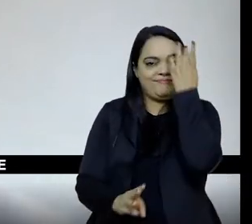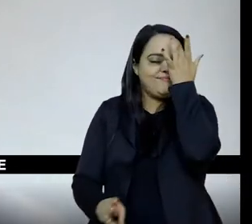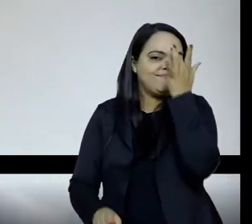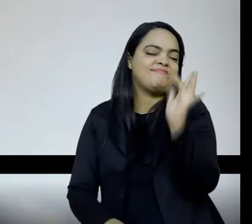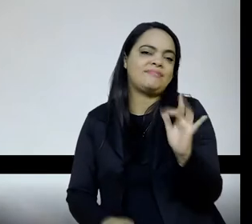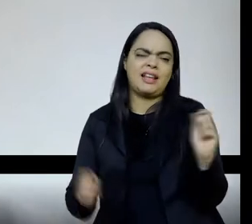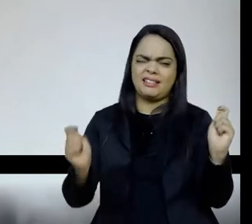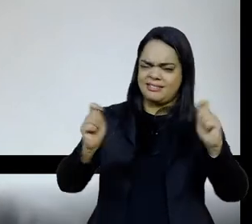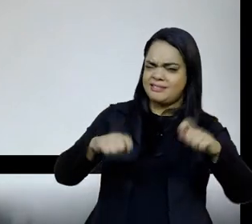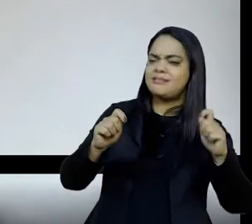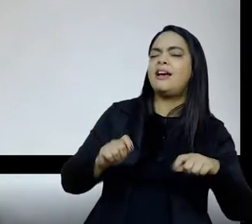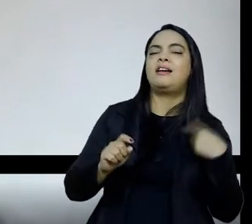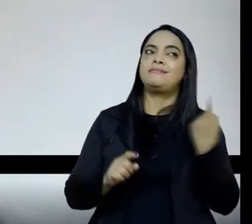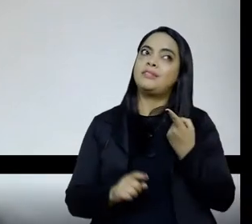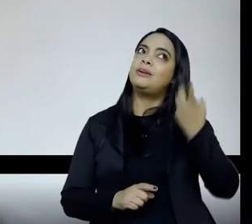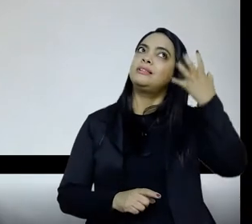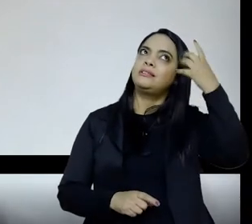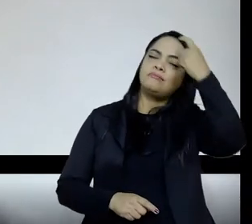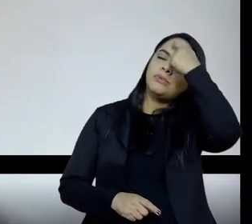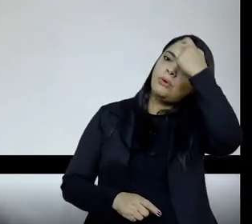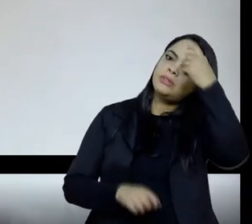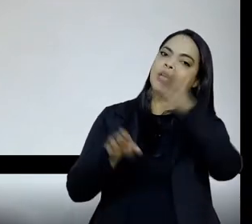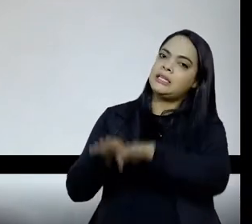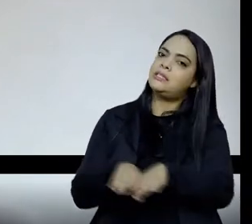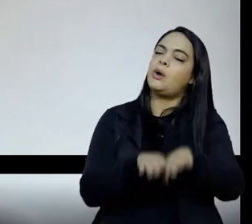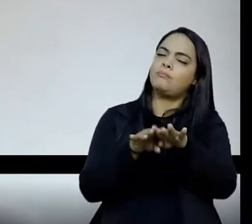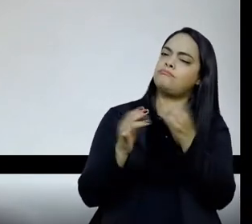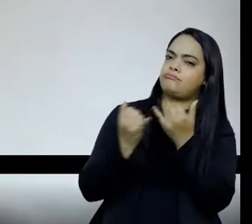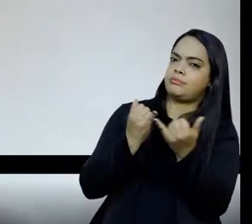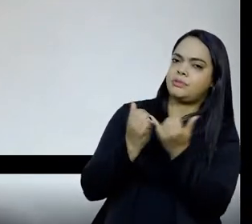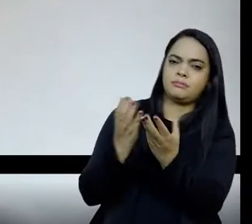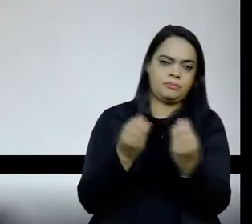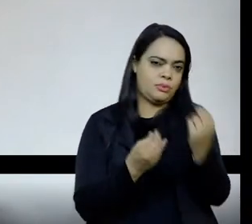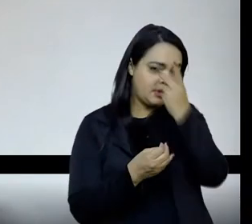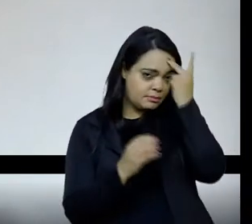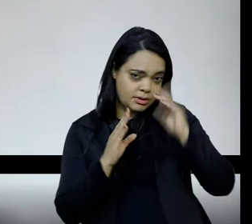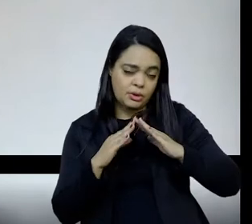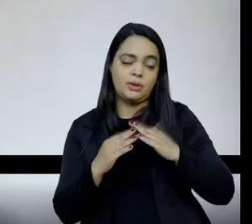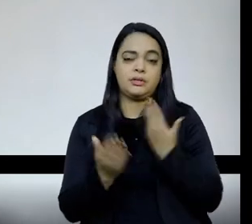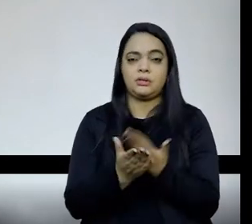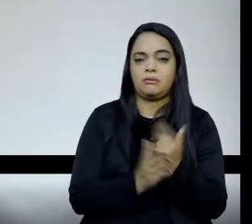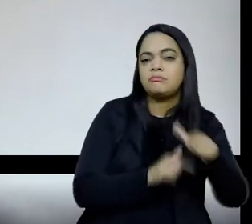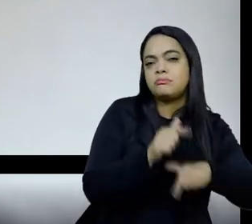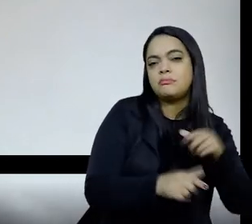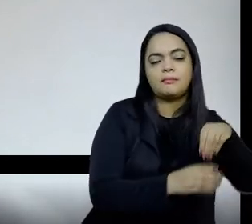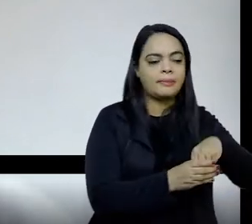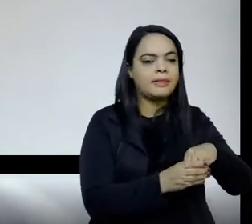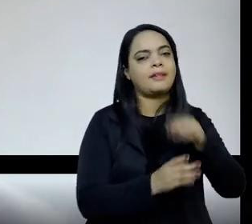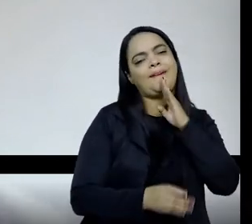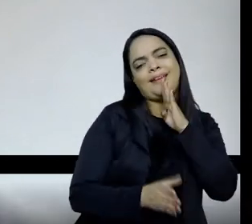claro que a gente pode partir de um certo senso comum, muita gente aqui trabalha na escola, pesquisa sobre escola, então,